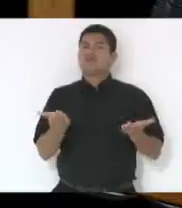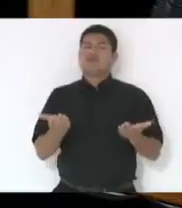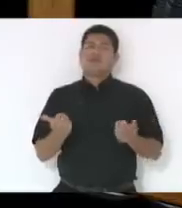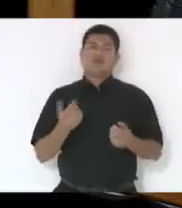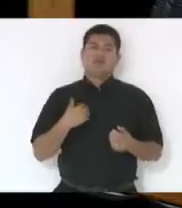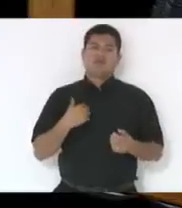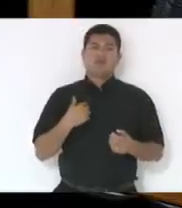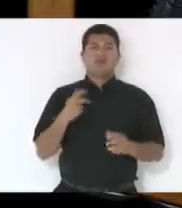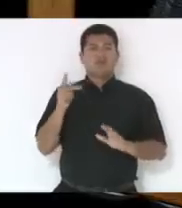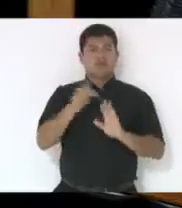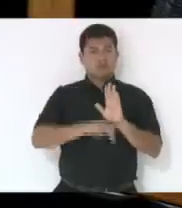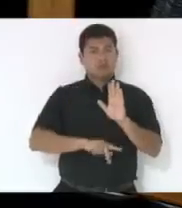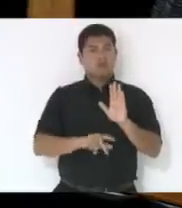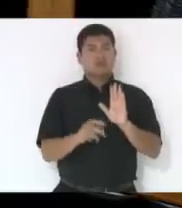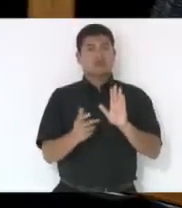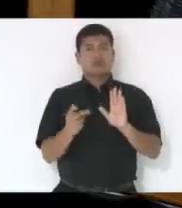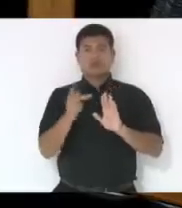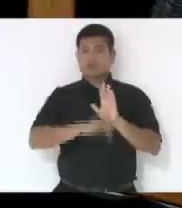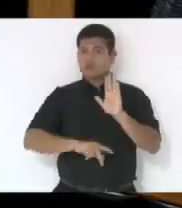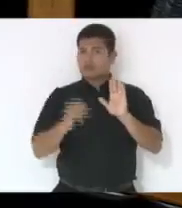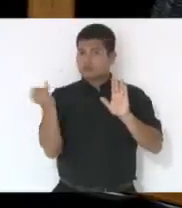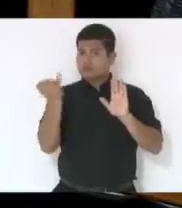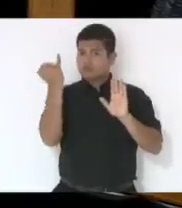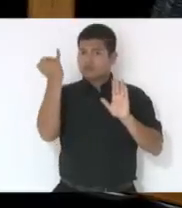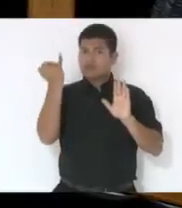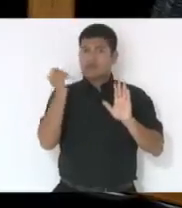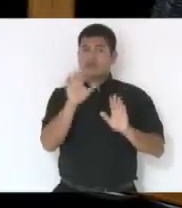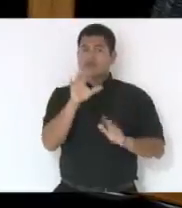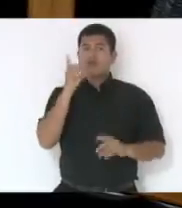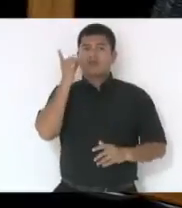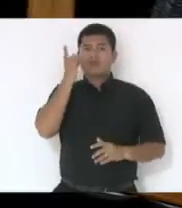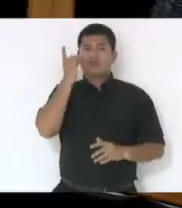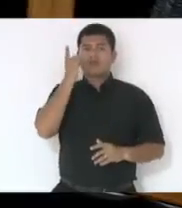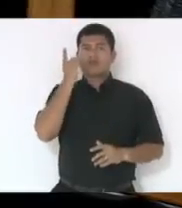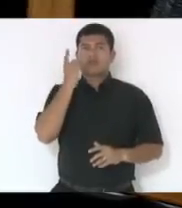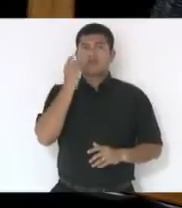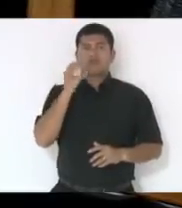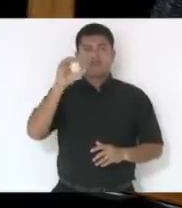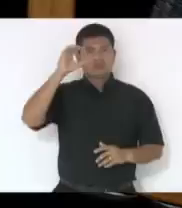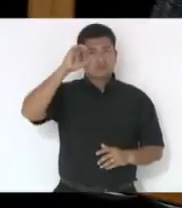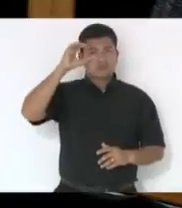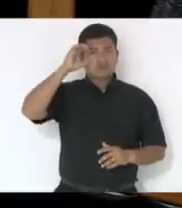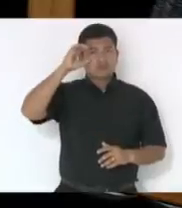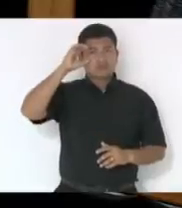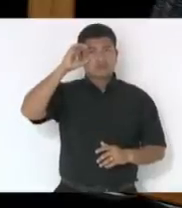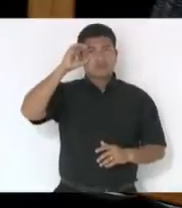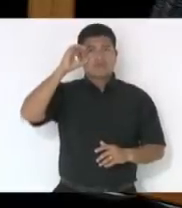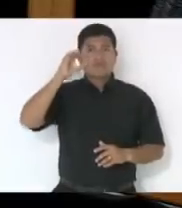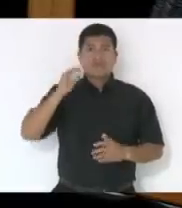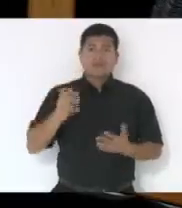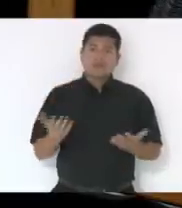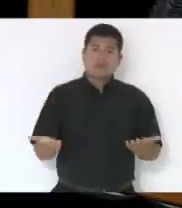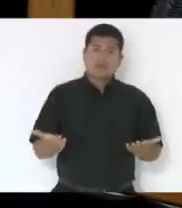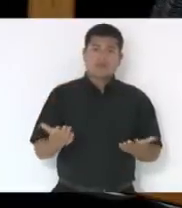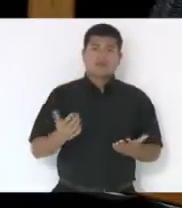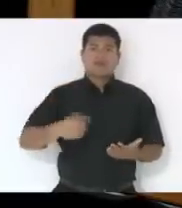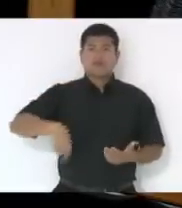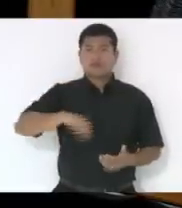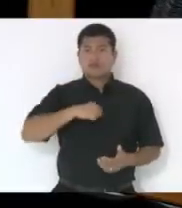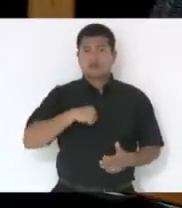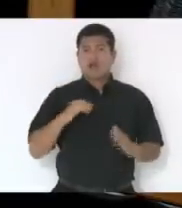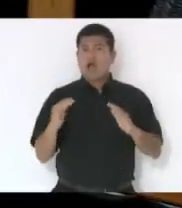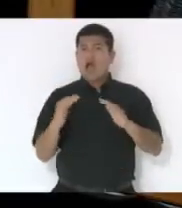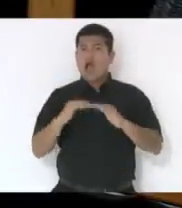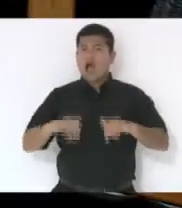revergadura. Mas, deputado Coruja, nós precisamos, enfim, aqui nessa